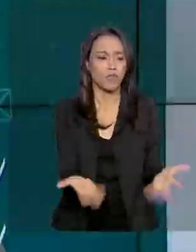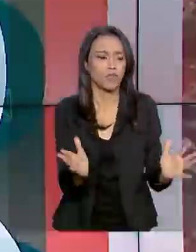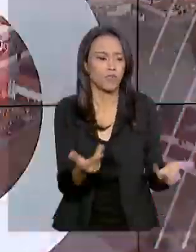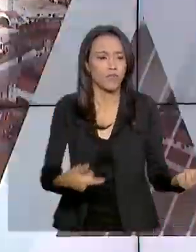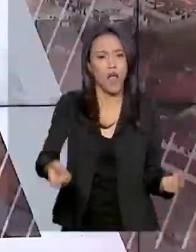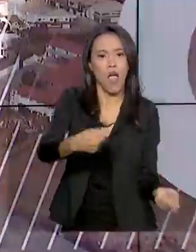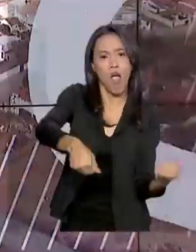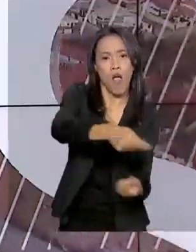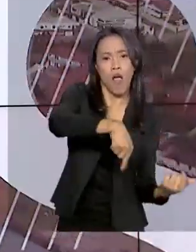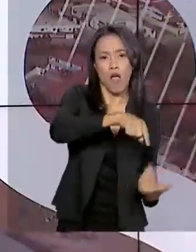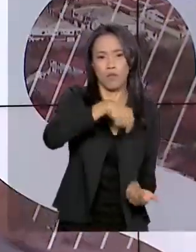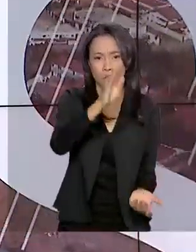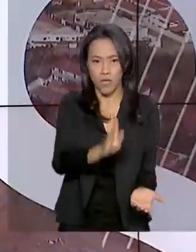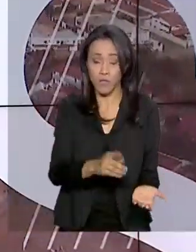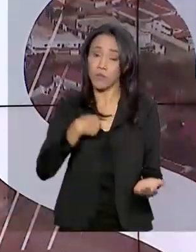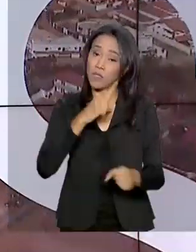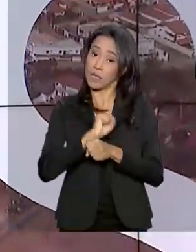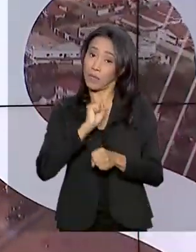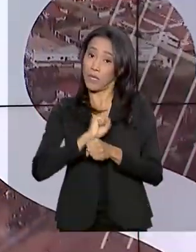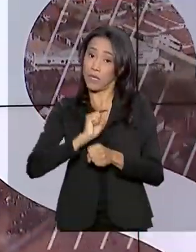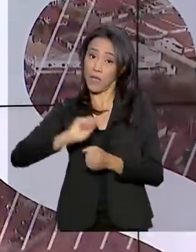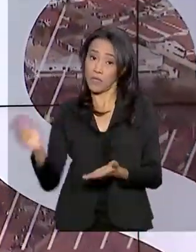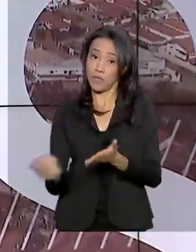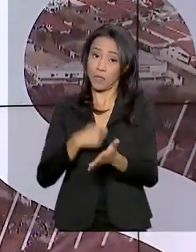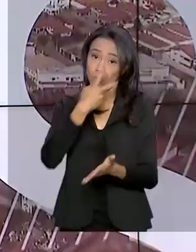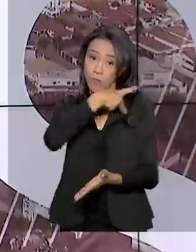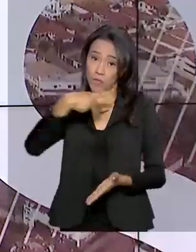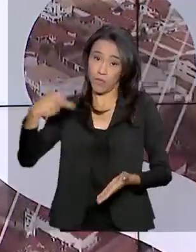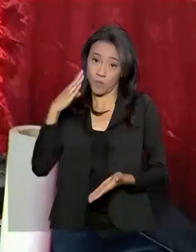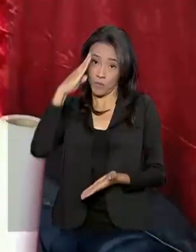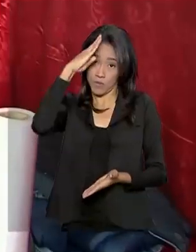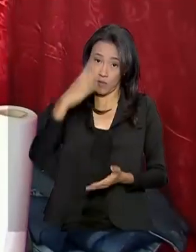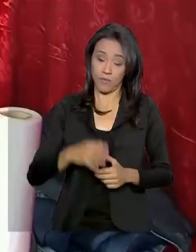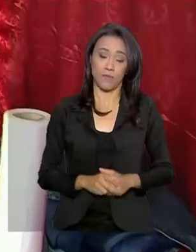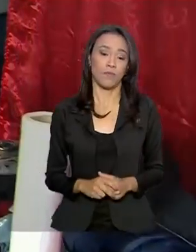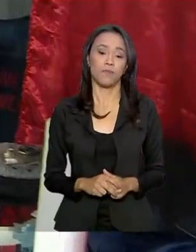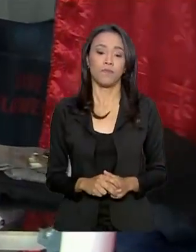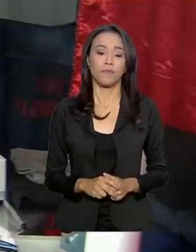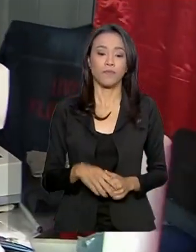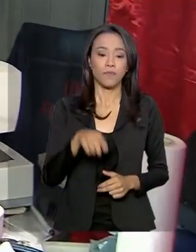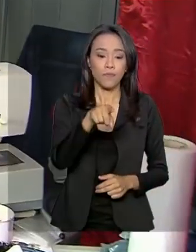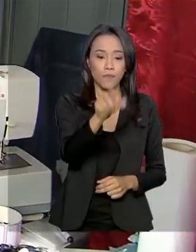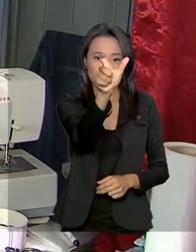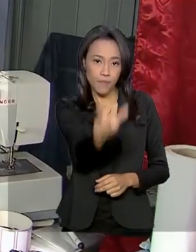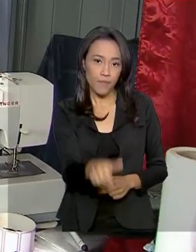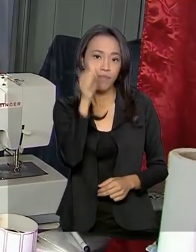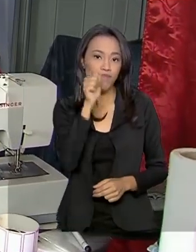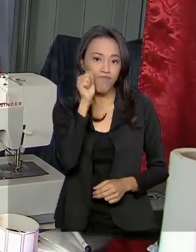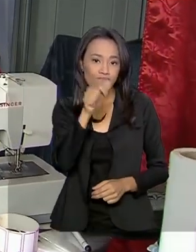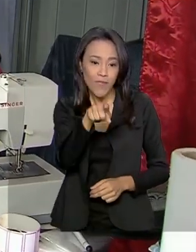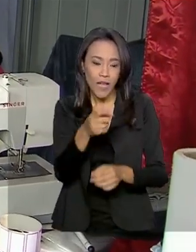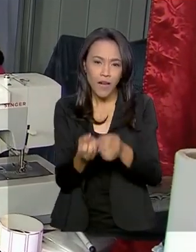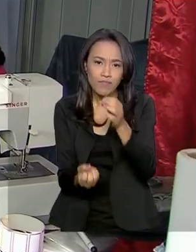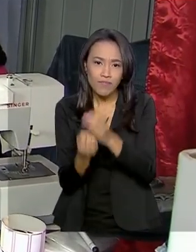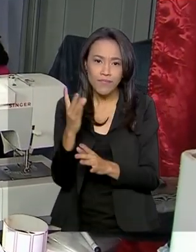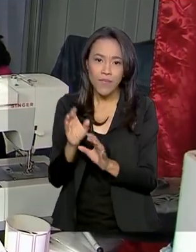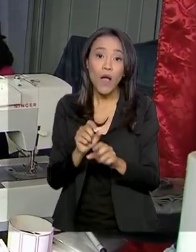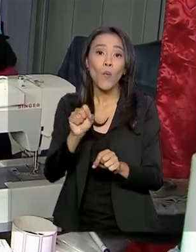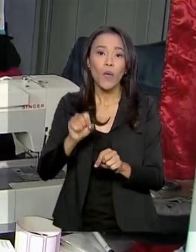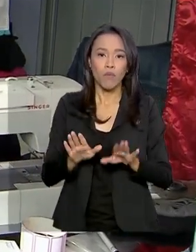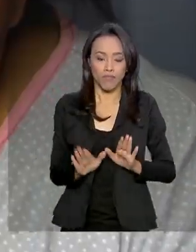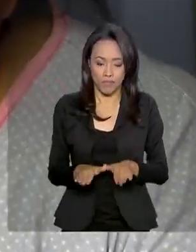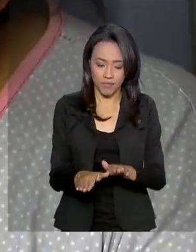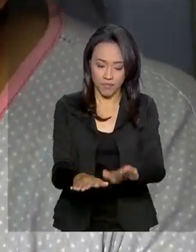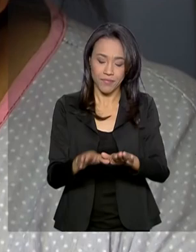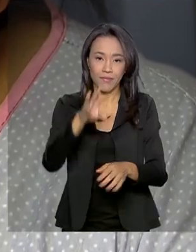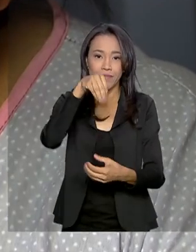O texto agora aguarda a sanção do presidente Jair Bolsonaro. A costureira Joana montou um pequeno ateliê nos fundos de